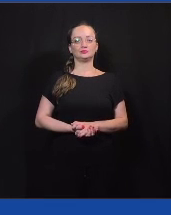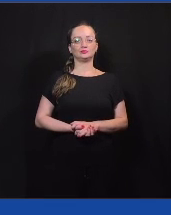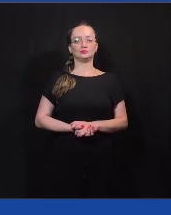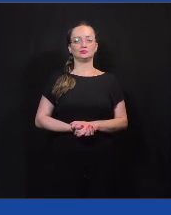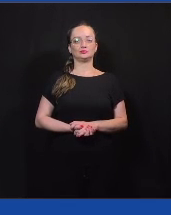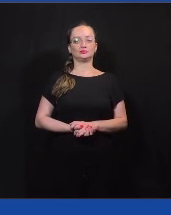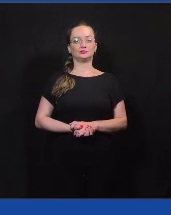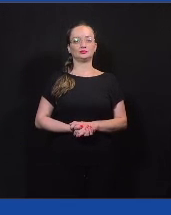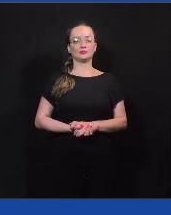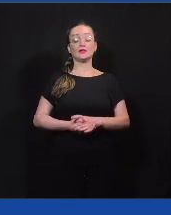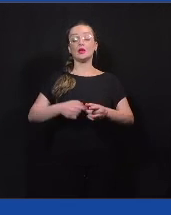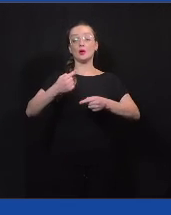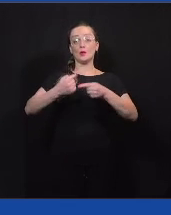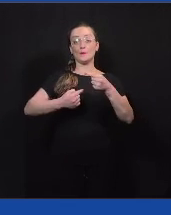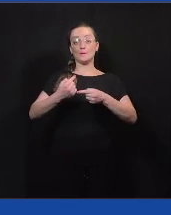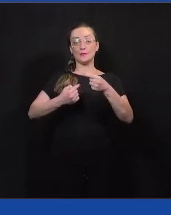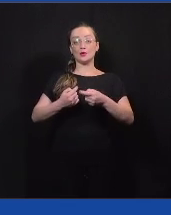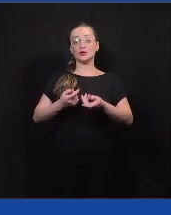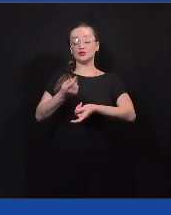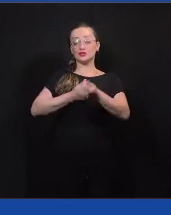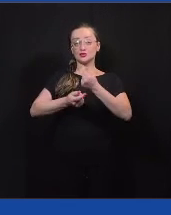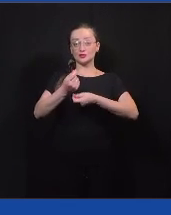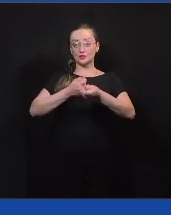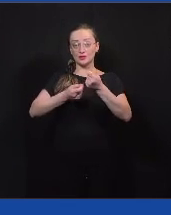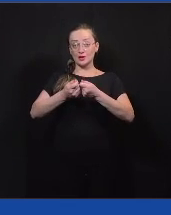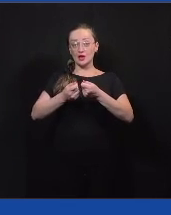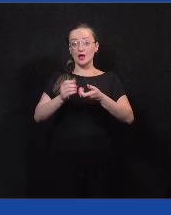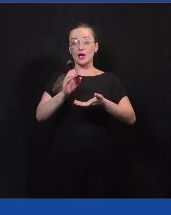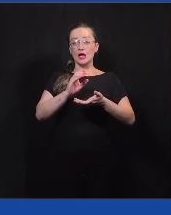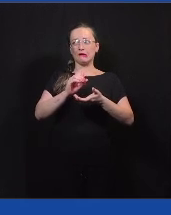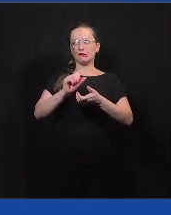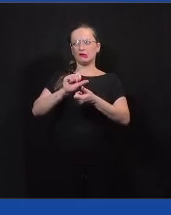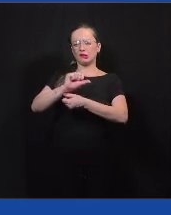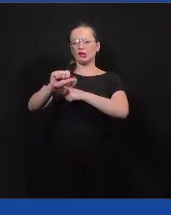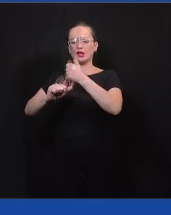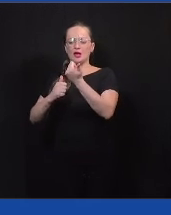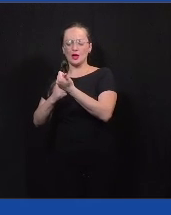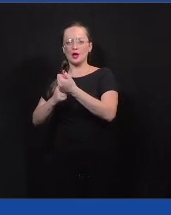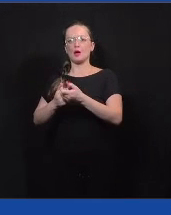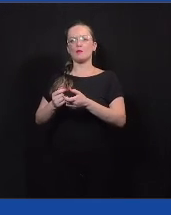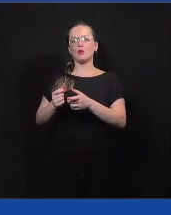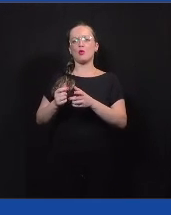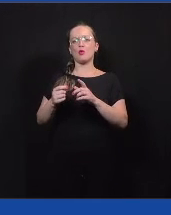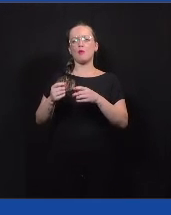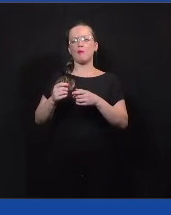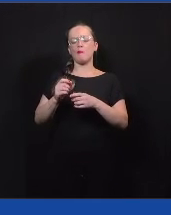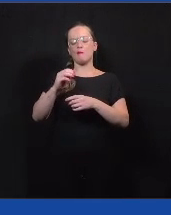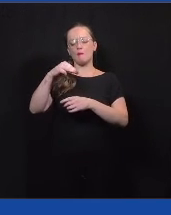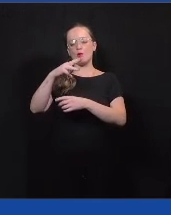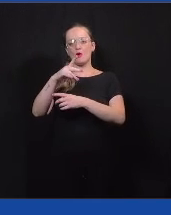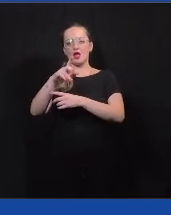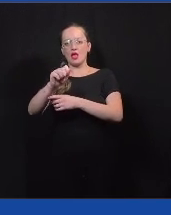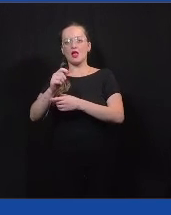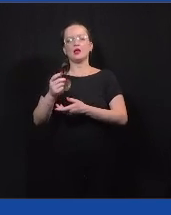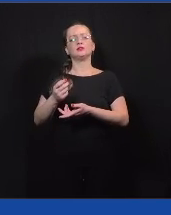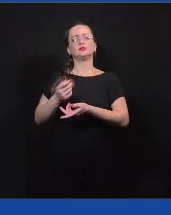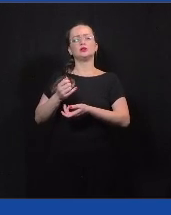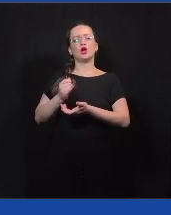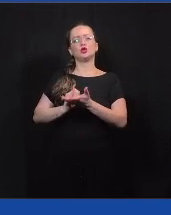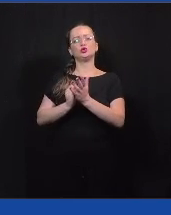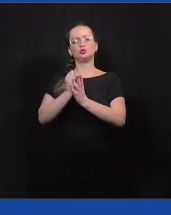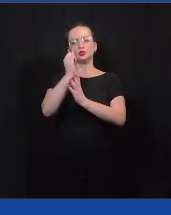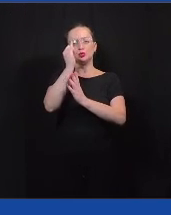As políticas econômicas de câmbio, moeda, juros, são de responsabilidade dos